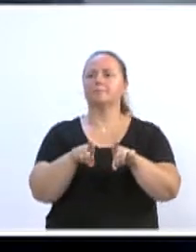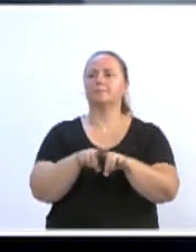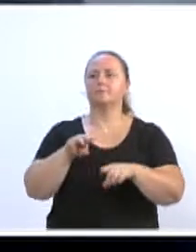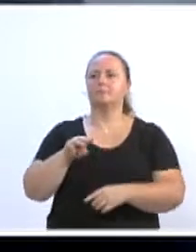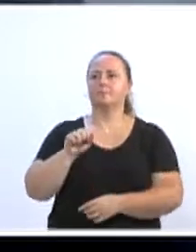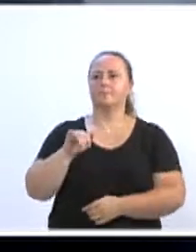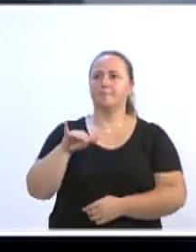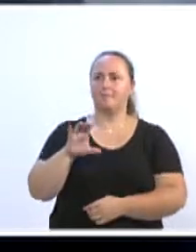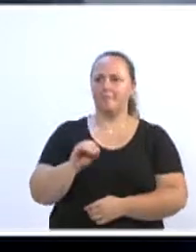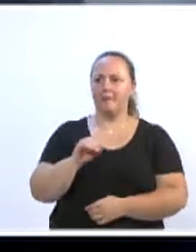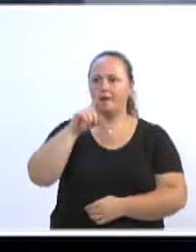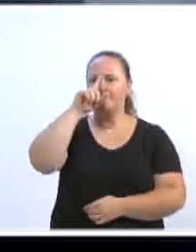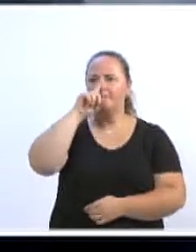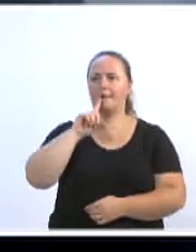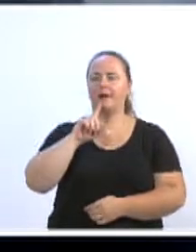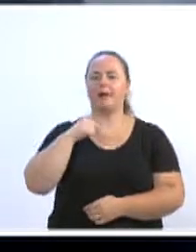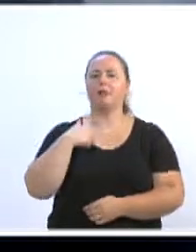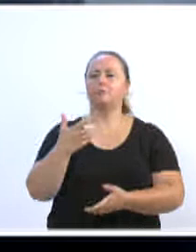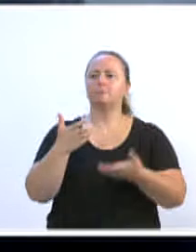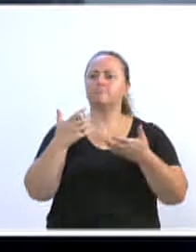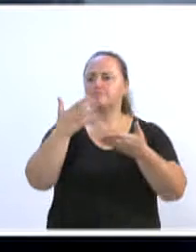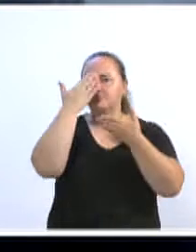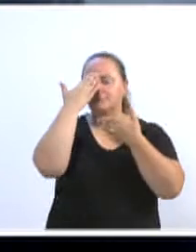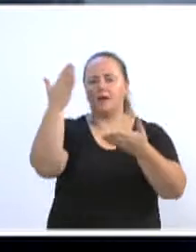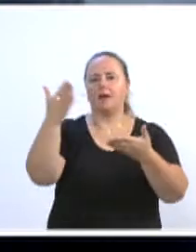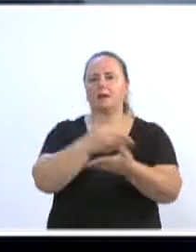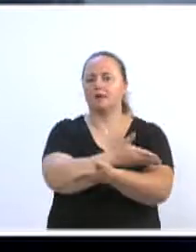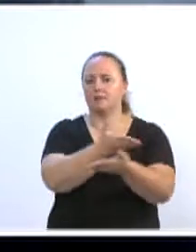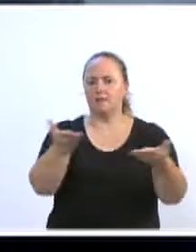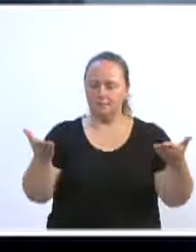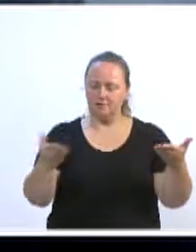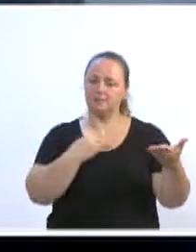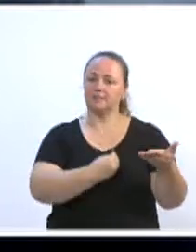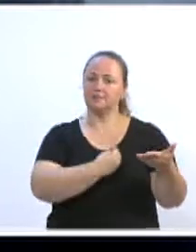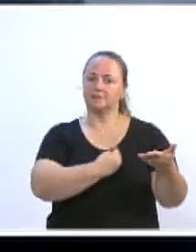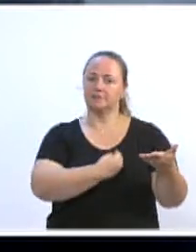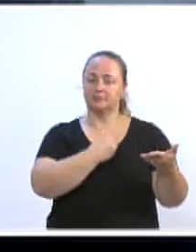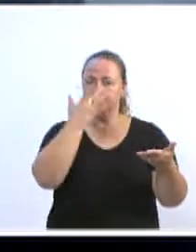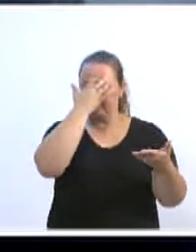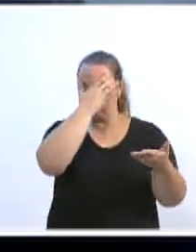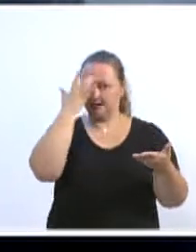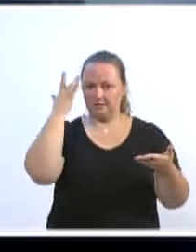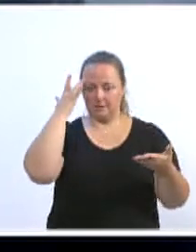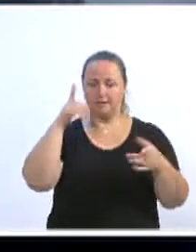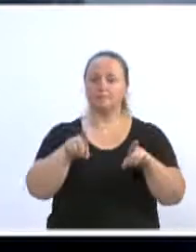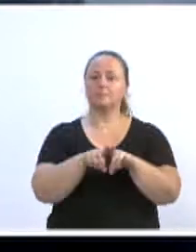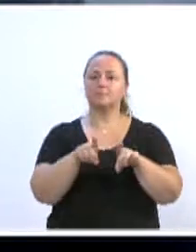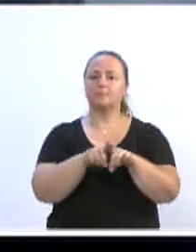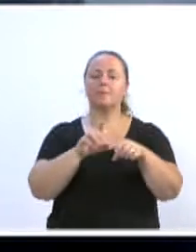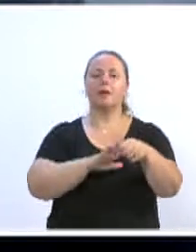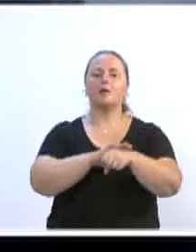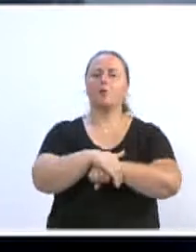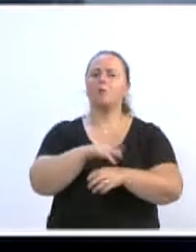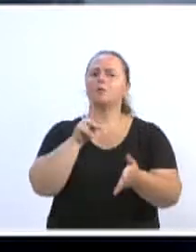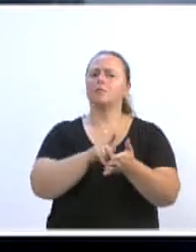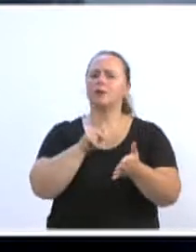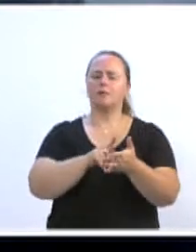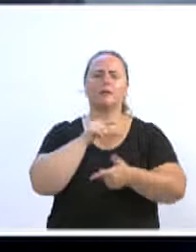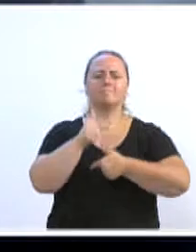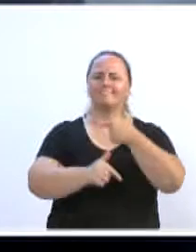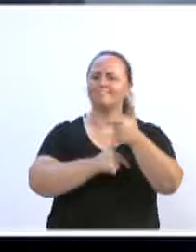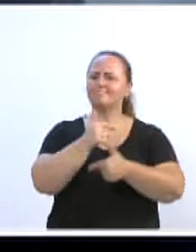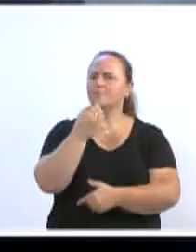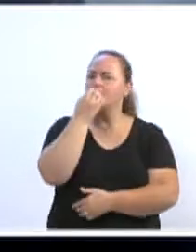agradecer a todos que lá estiveram, presente, com certeza, uma noite muito produtiva nesta reunião,